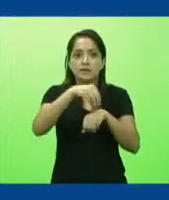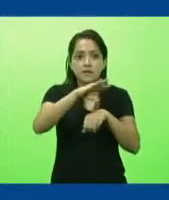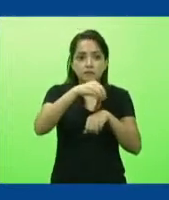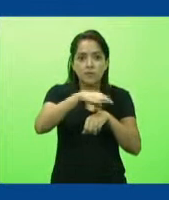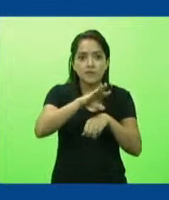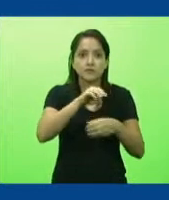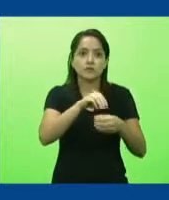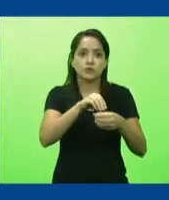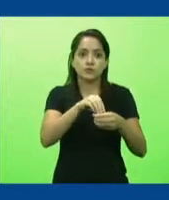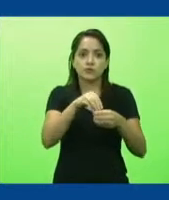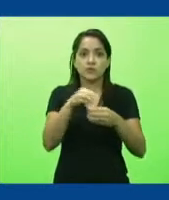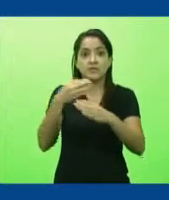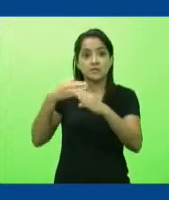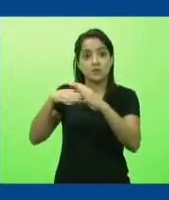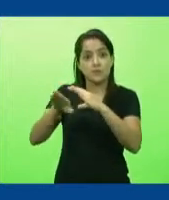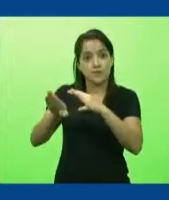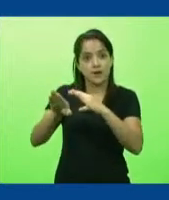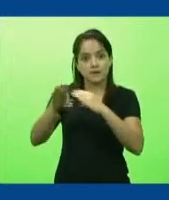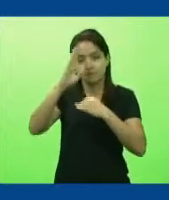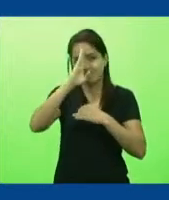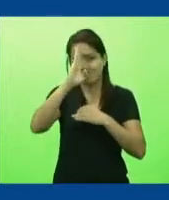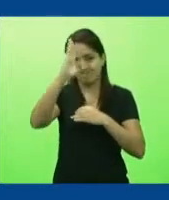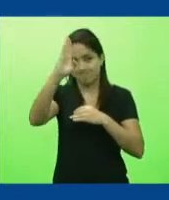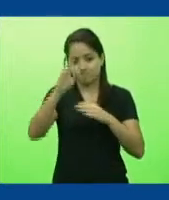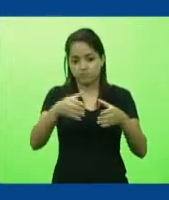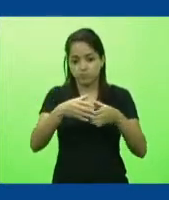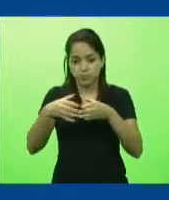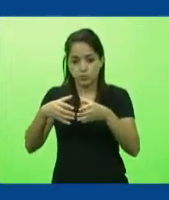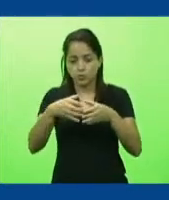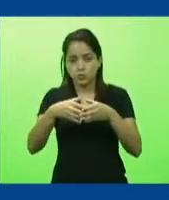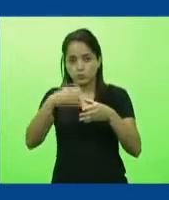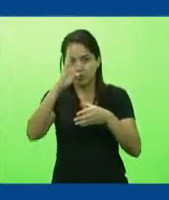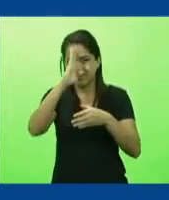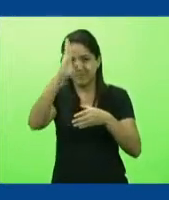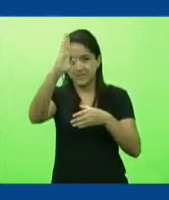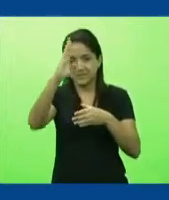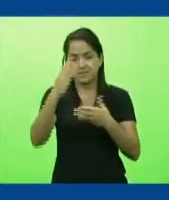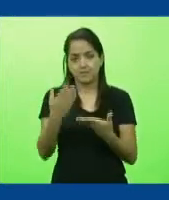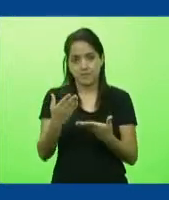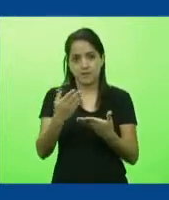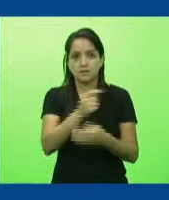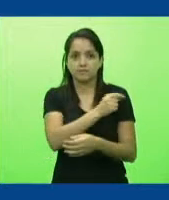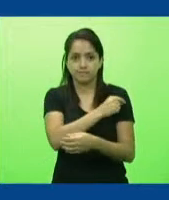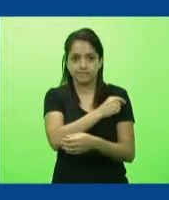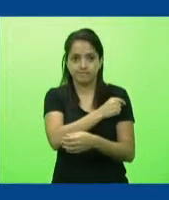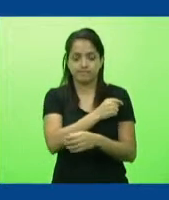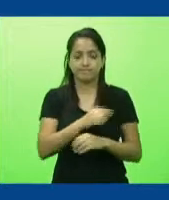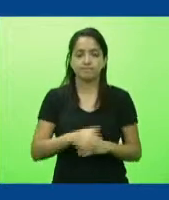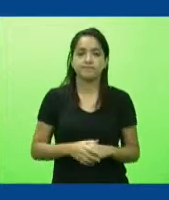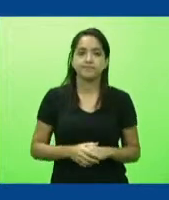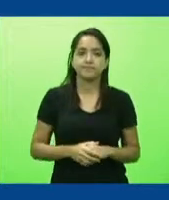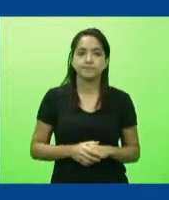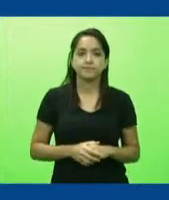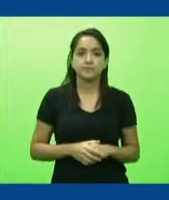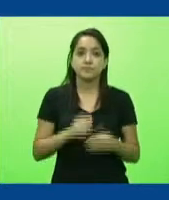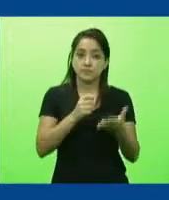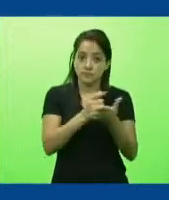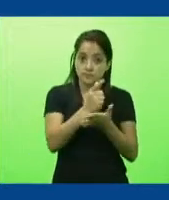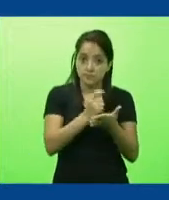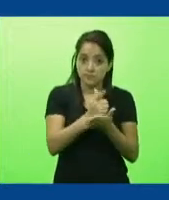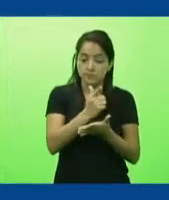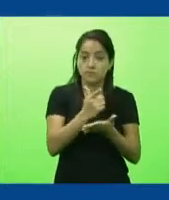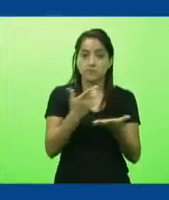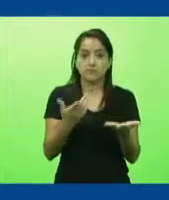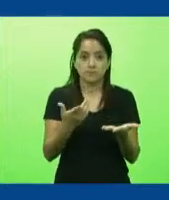dentro da priorização de critério de grupos preferenciais para a utilização da vacina a compra de vacinas é